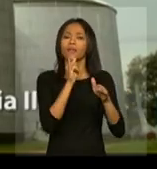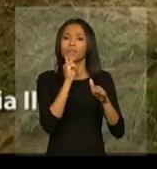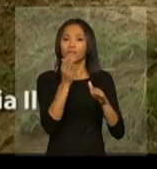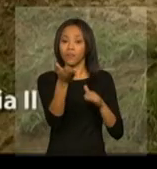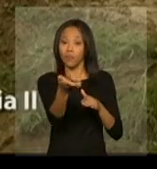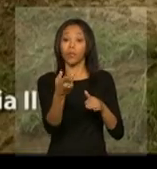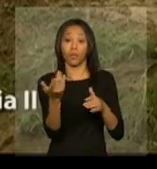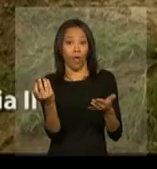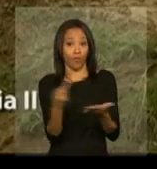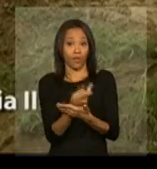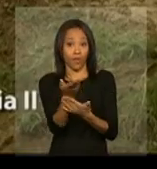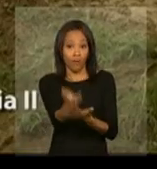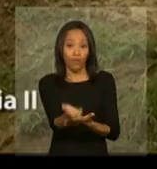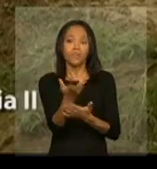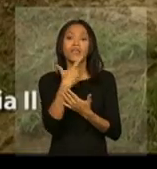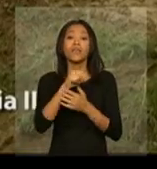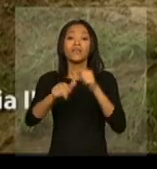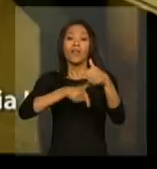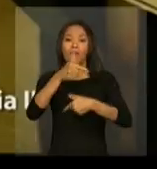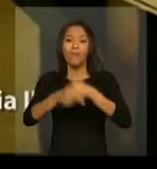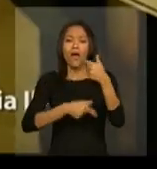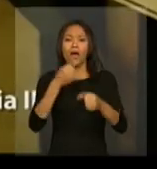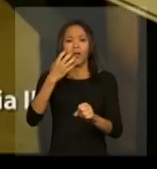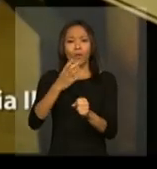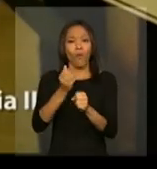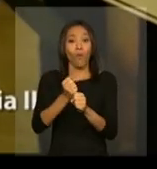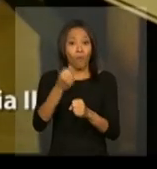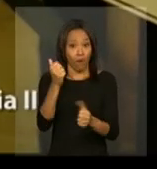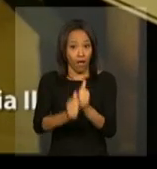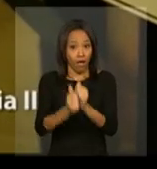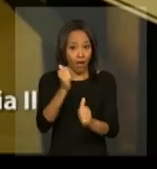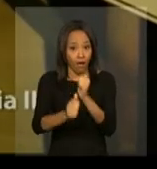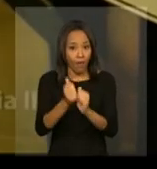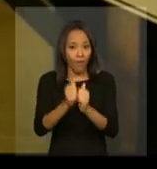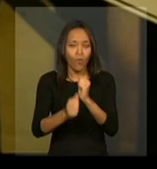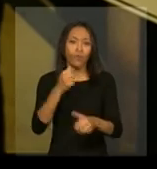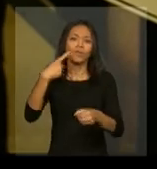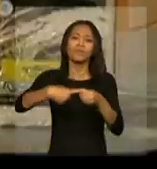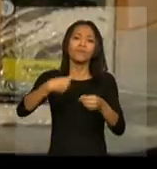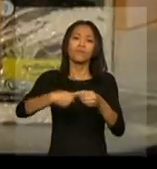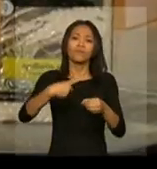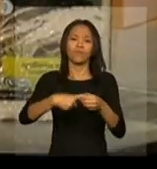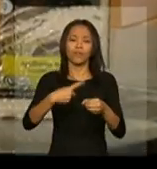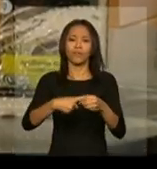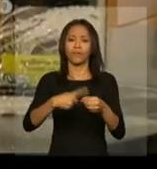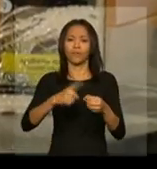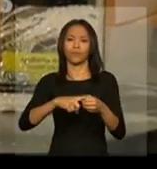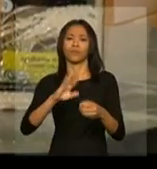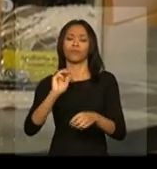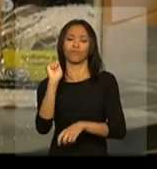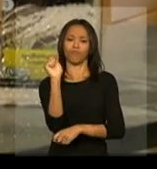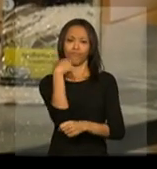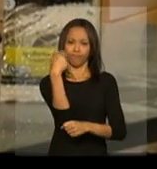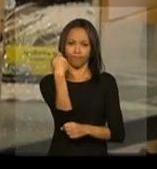realizado pelos produtores de arroz do assentamento Santa Rita de Cássia II, no Rio Grande do Sul.